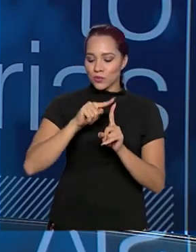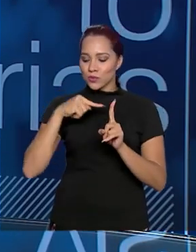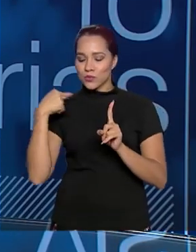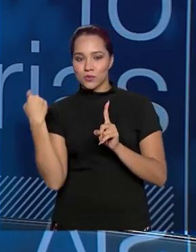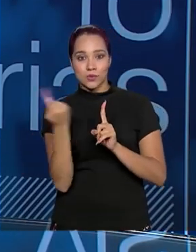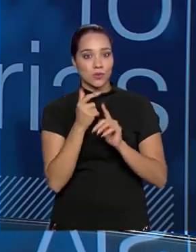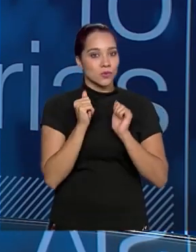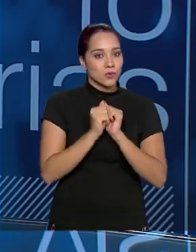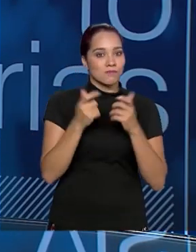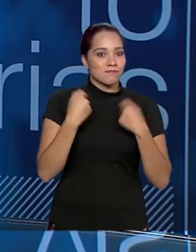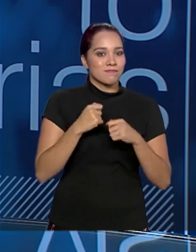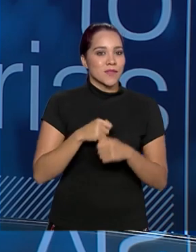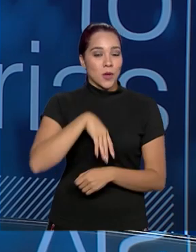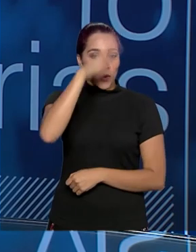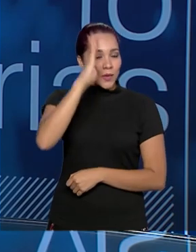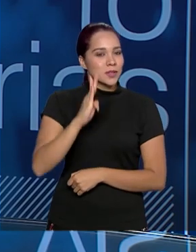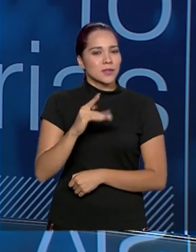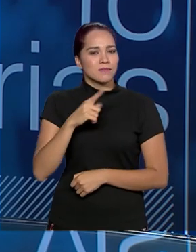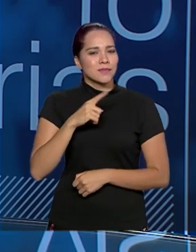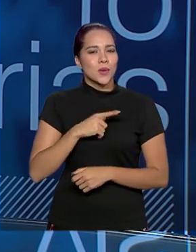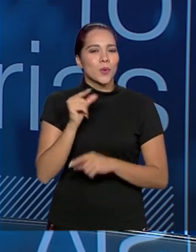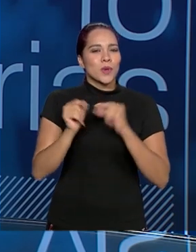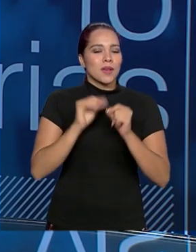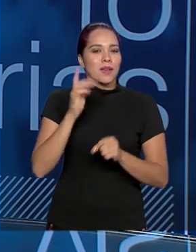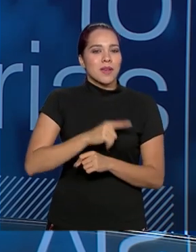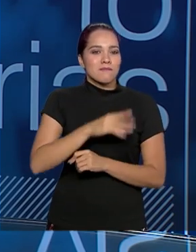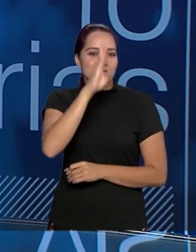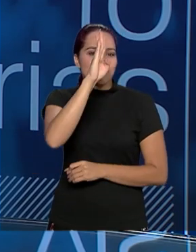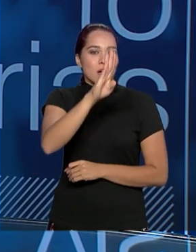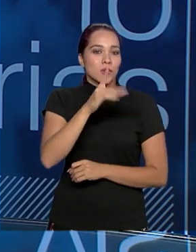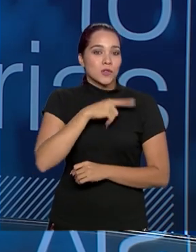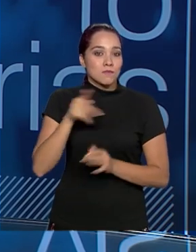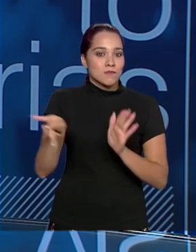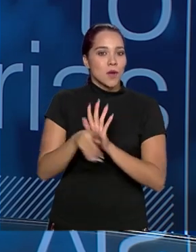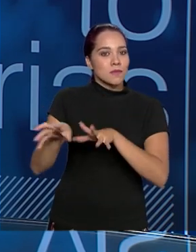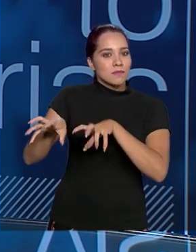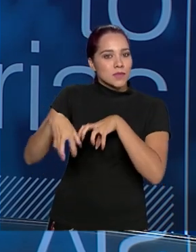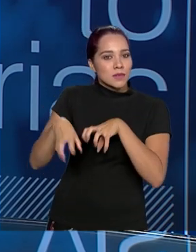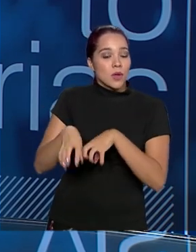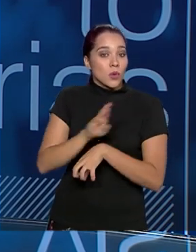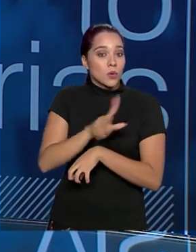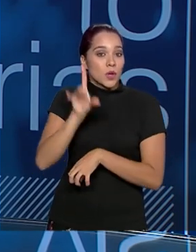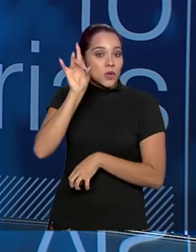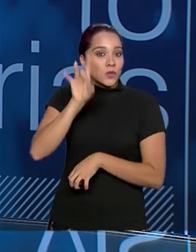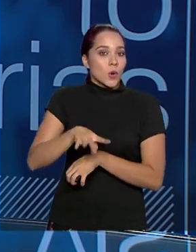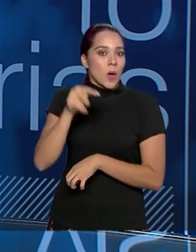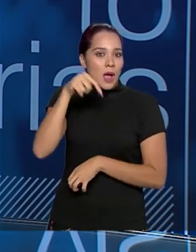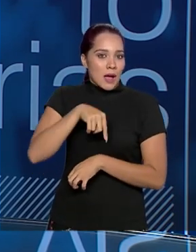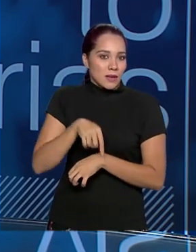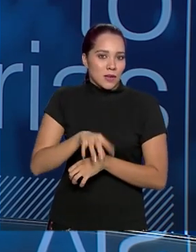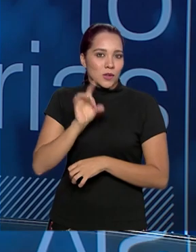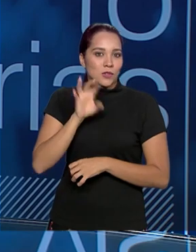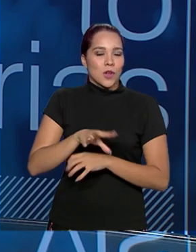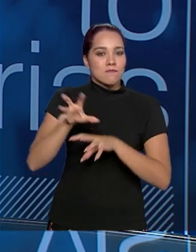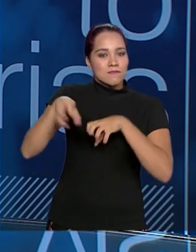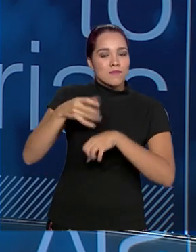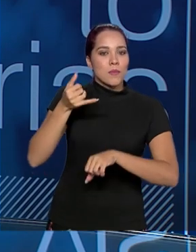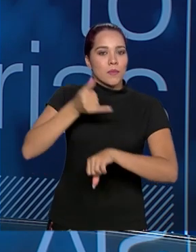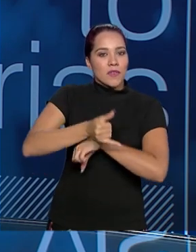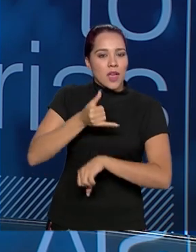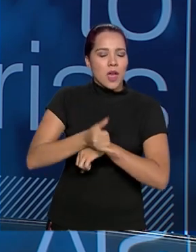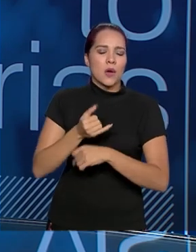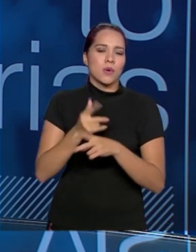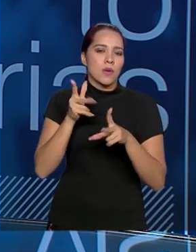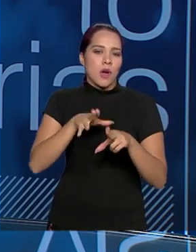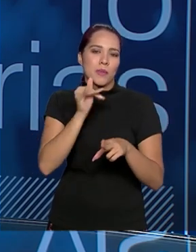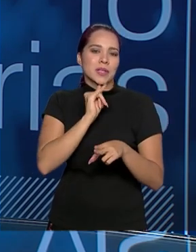O Brasil é um grande player de mineração, não só de minerais metálicos, como